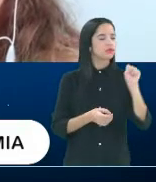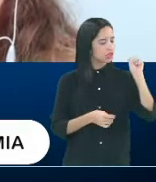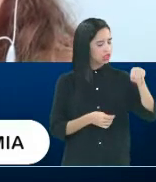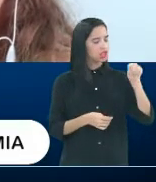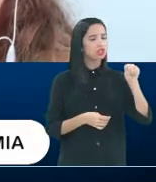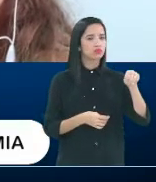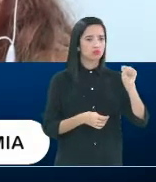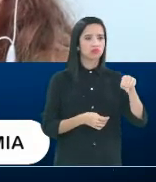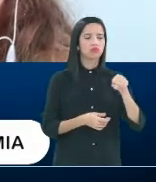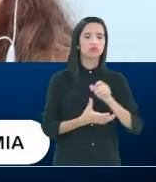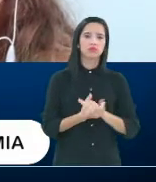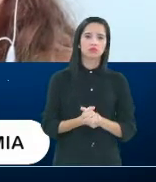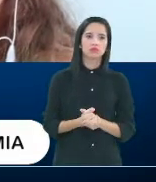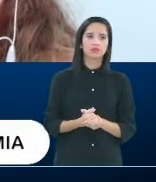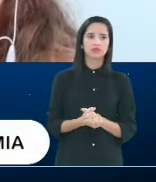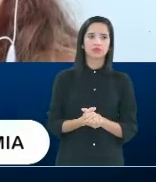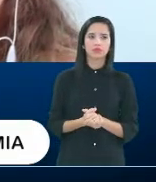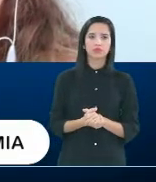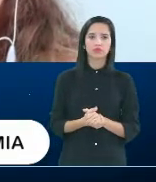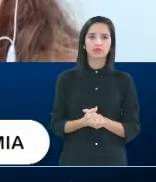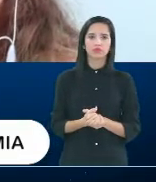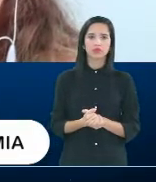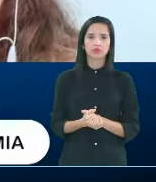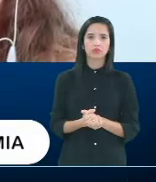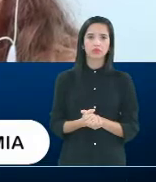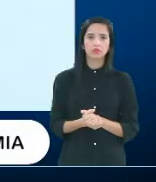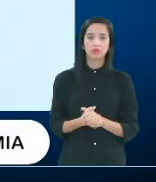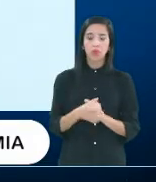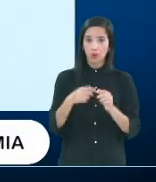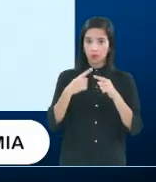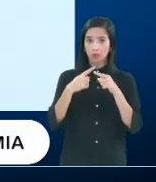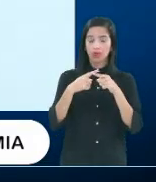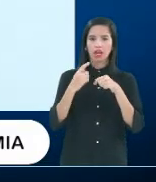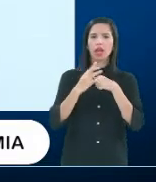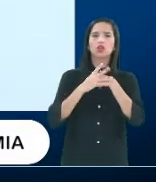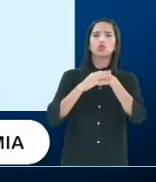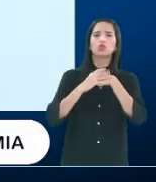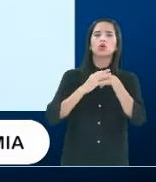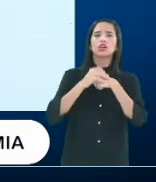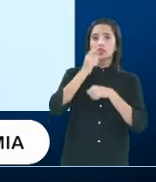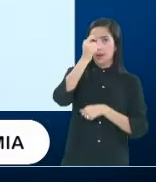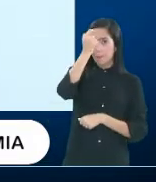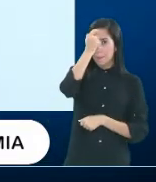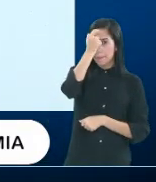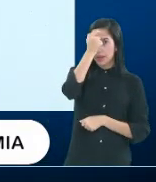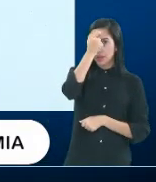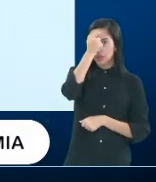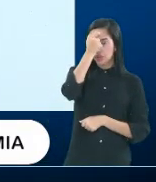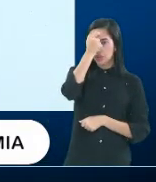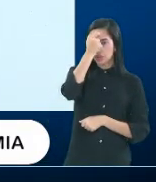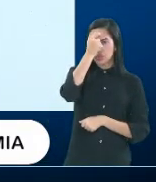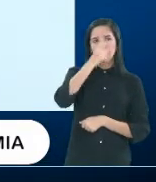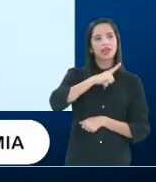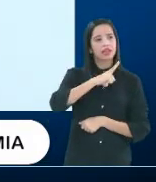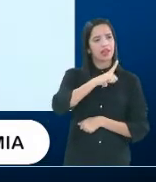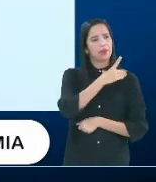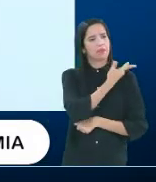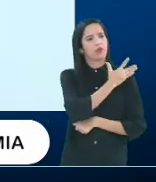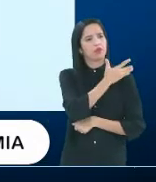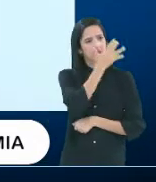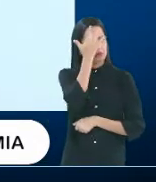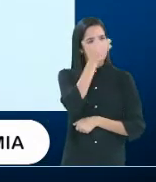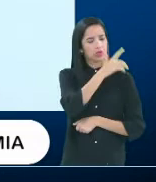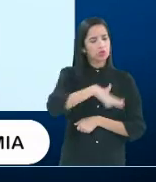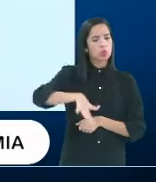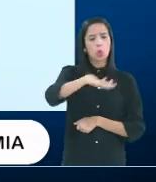a doença mental, existe um preconceito das pessoas